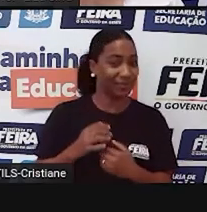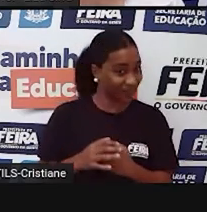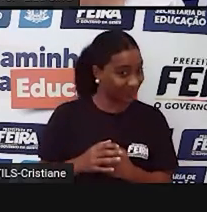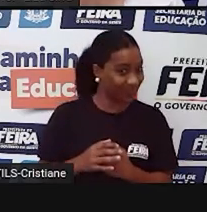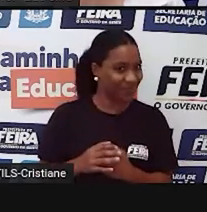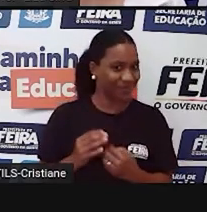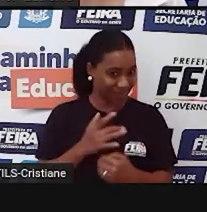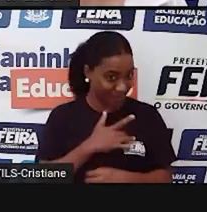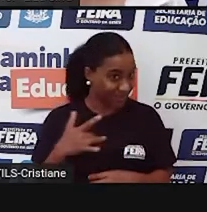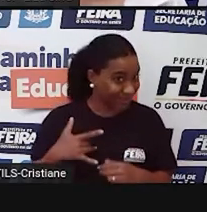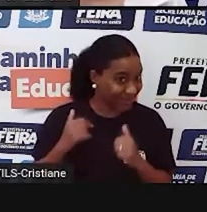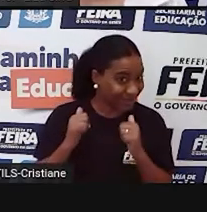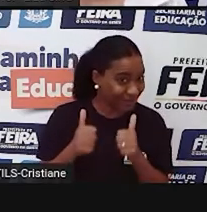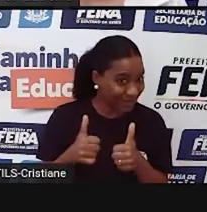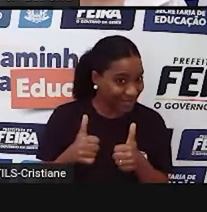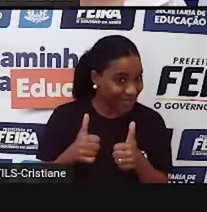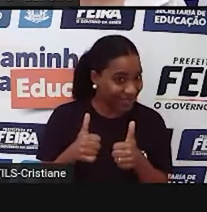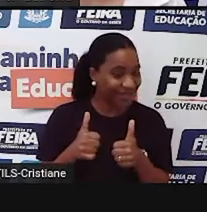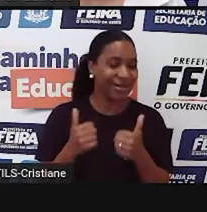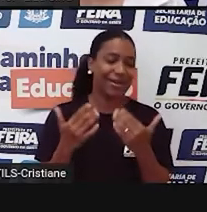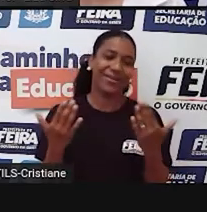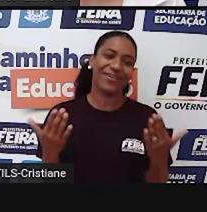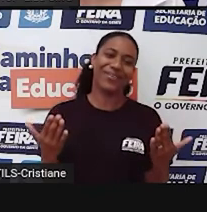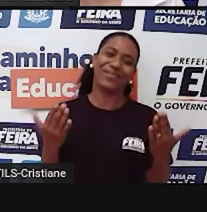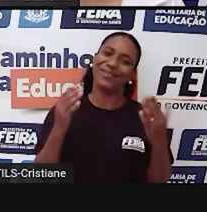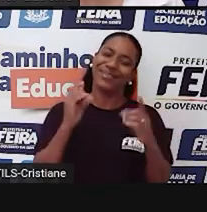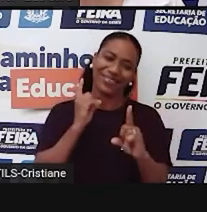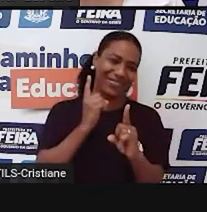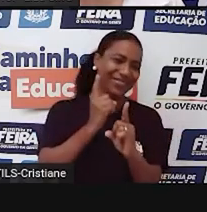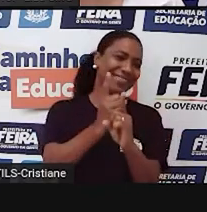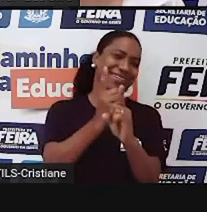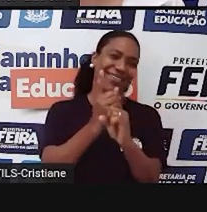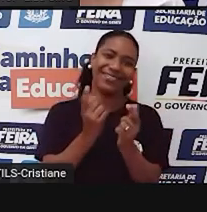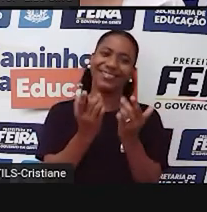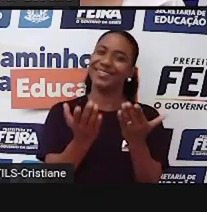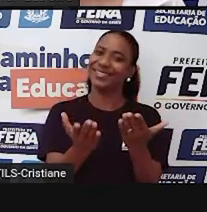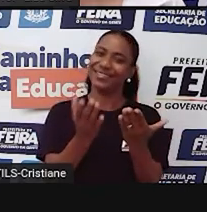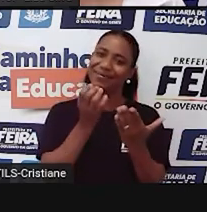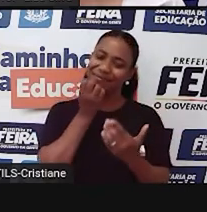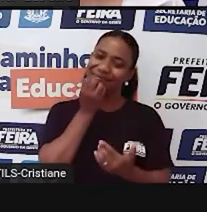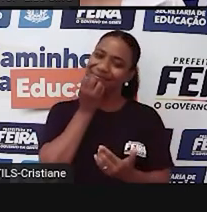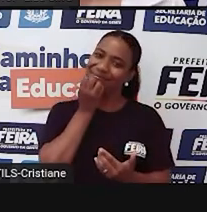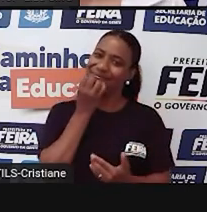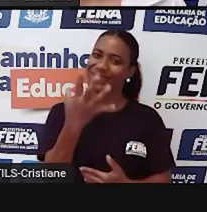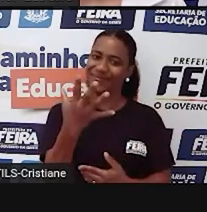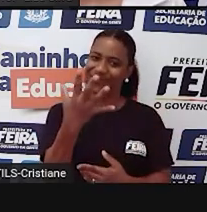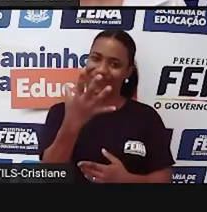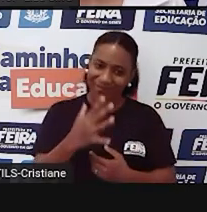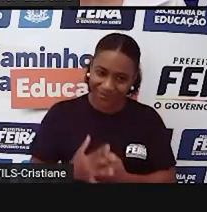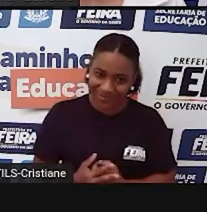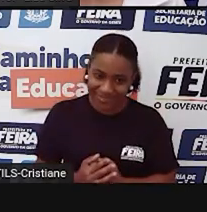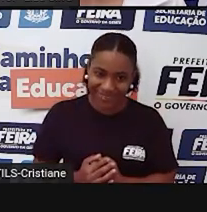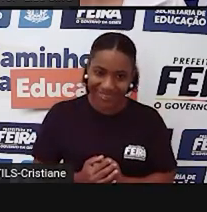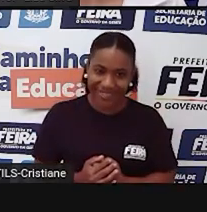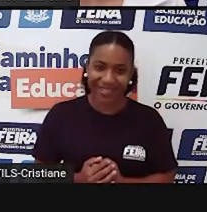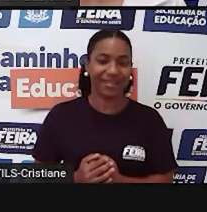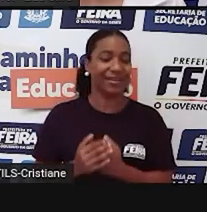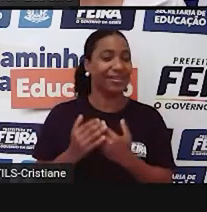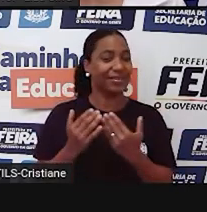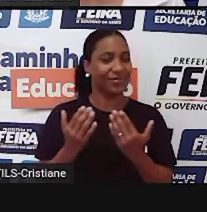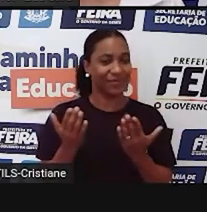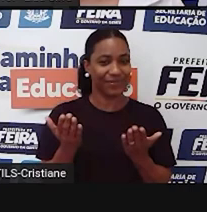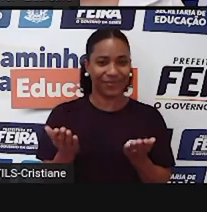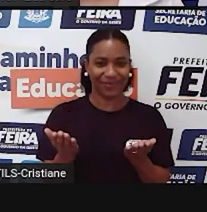espero que vocês estejam muito bem. Welcome to